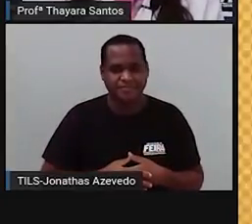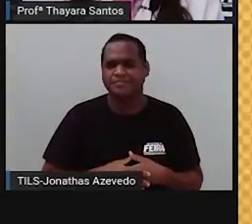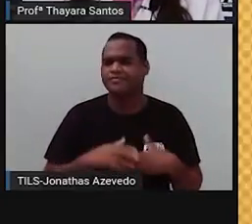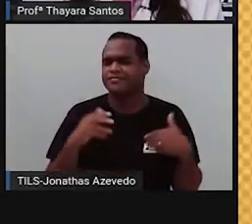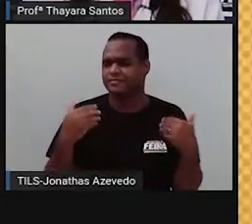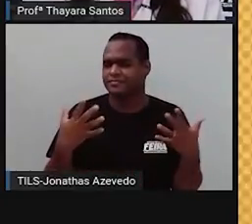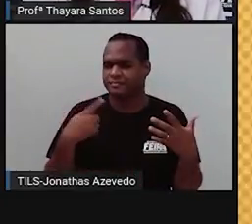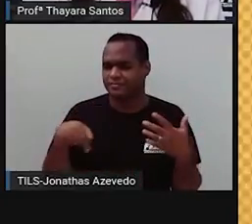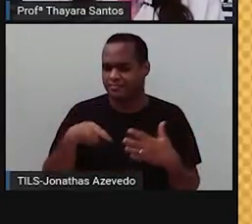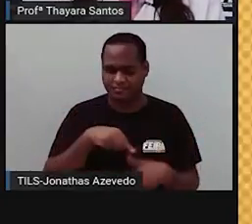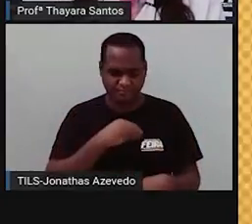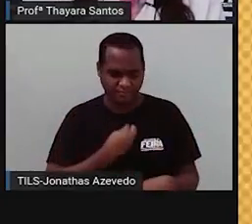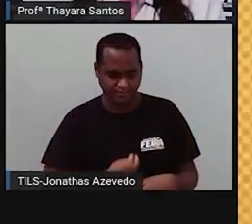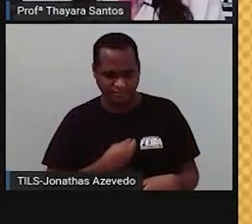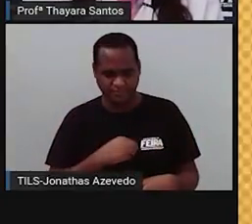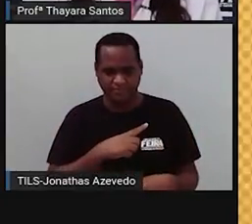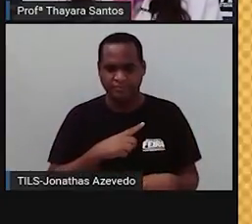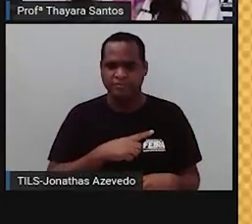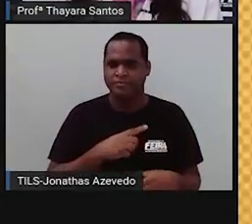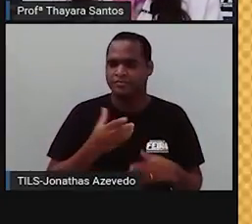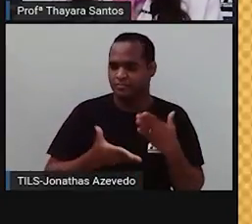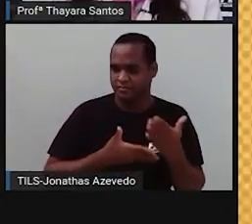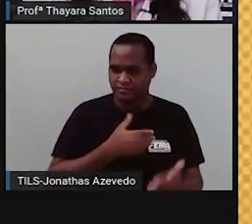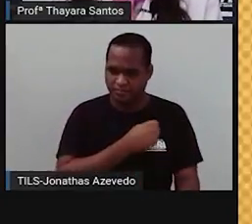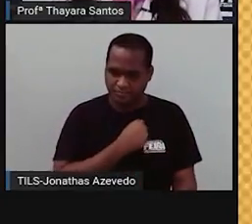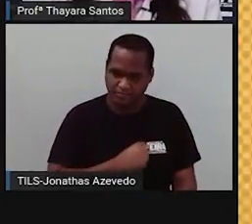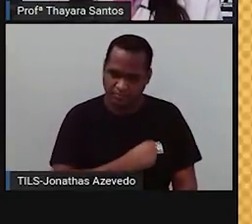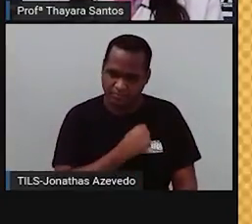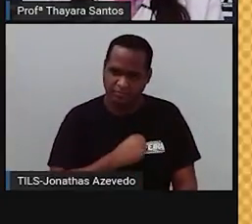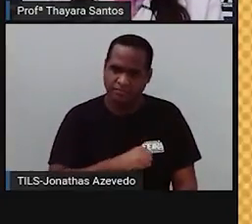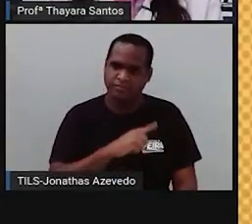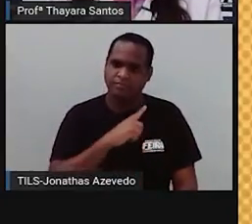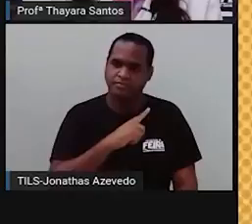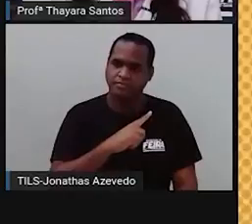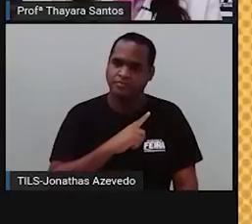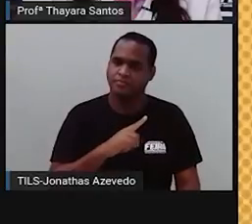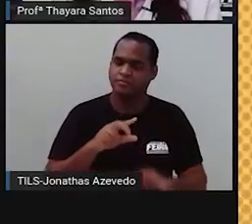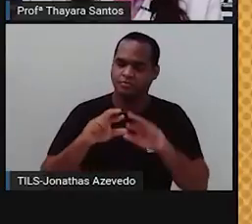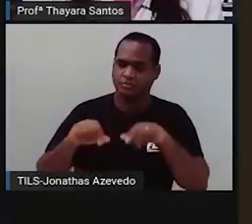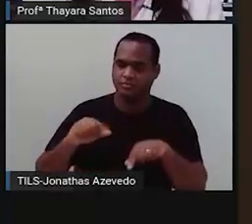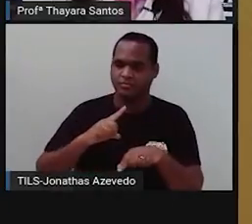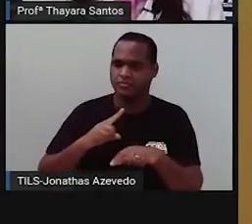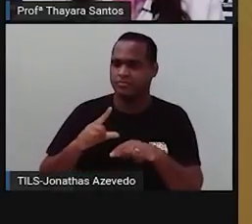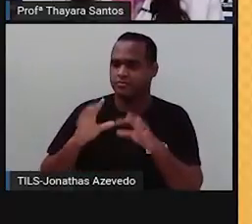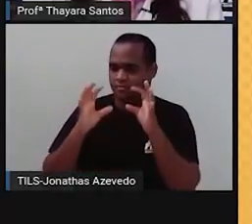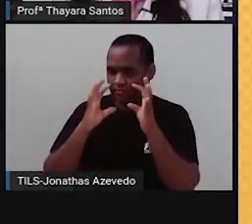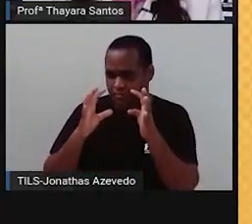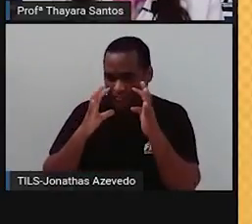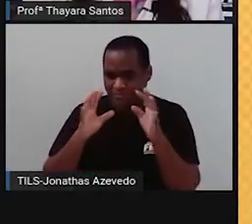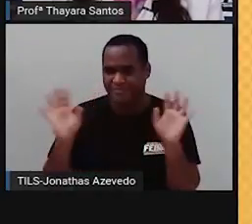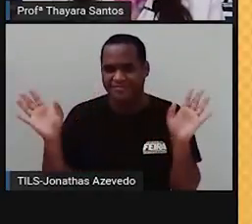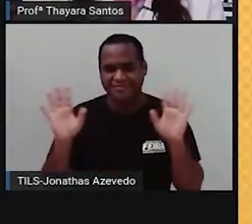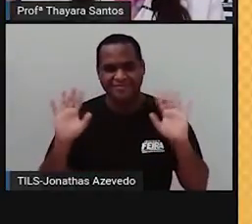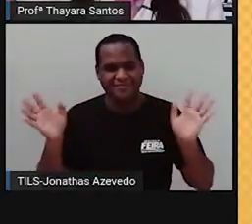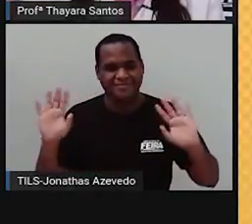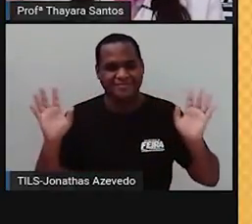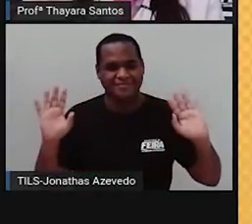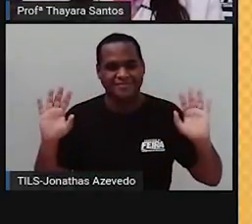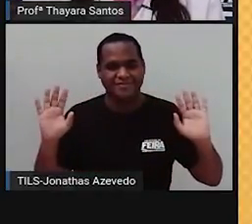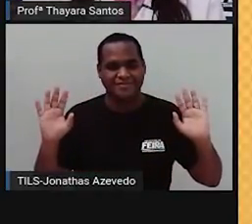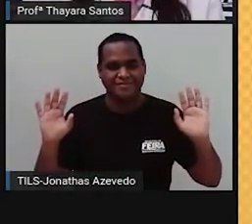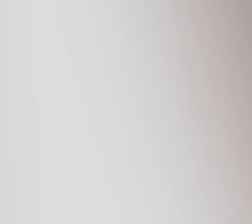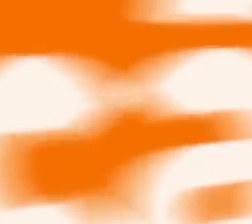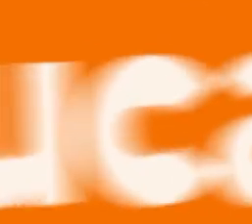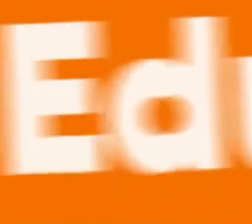gente vai ficar aqui. Eu vou morrer de saudade de vocês, mas a gente se vê em breve. Se cuidem. E até a próxima aula, gente. Tchau,